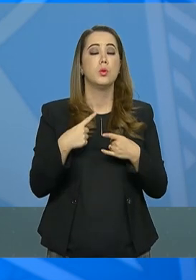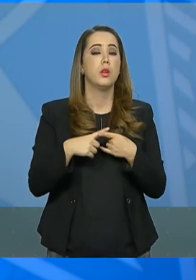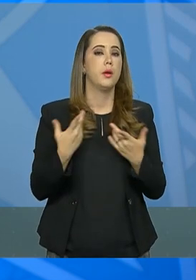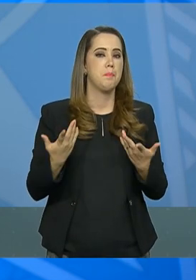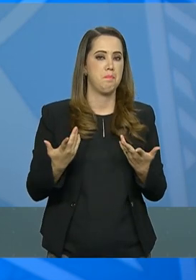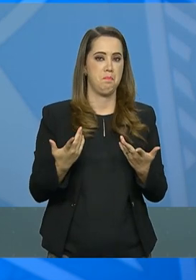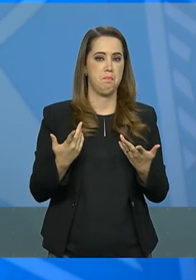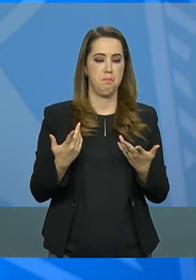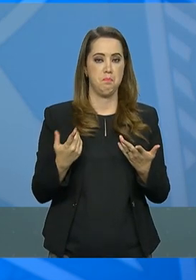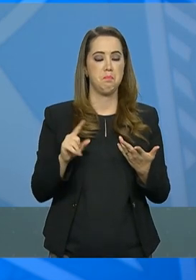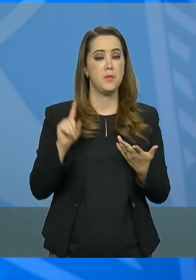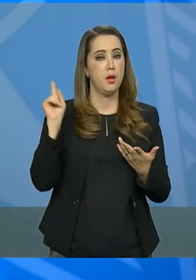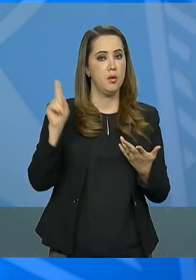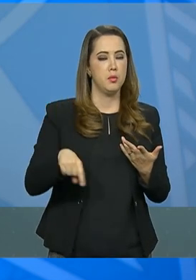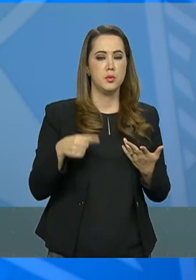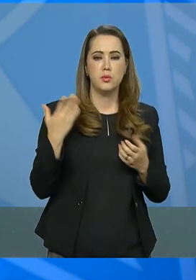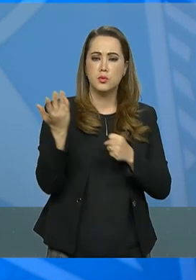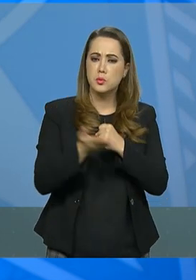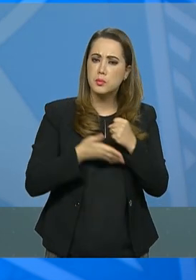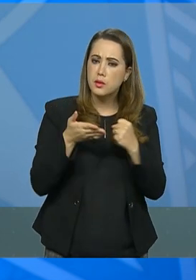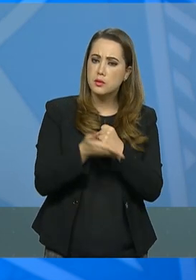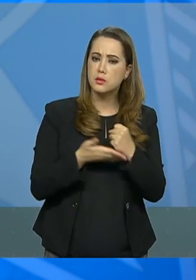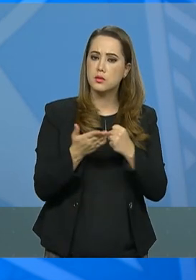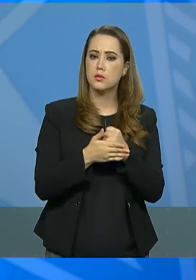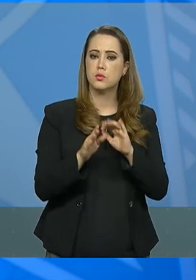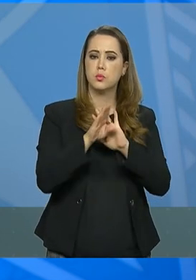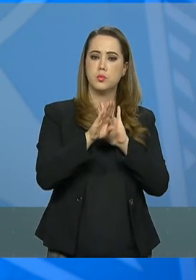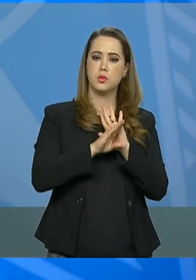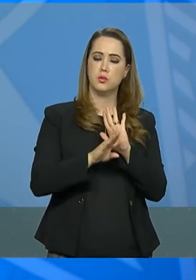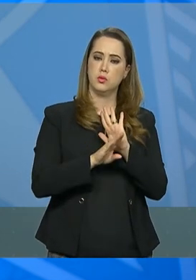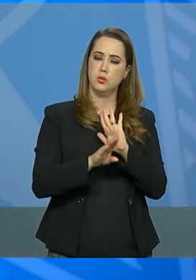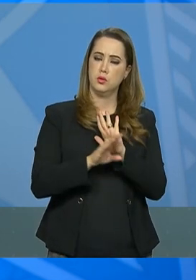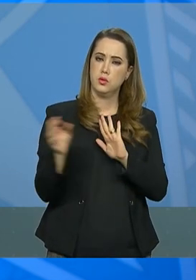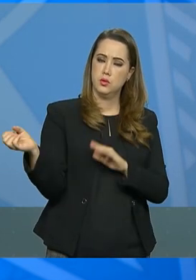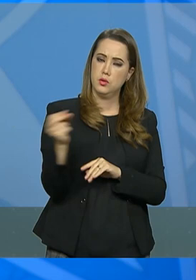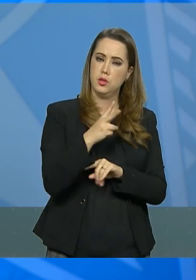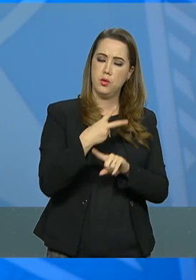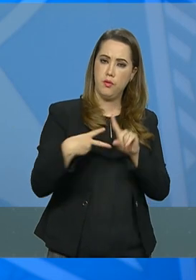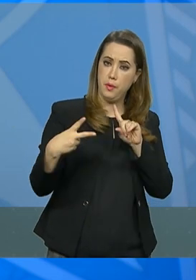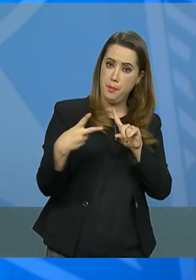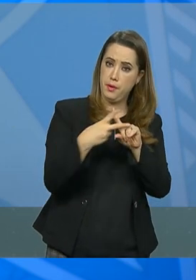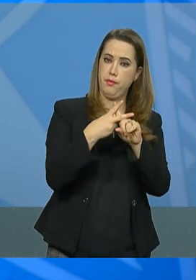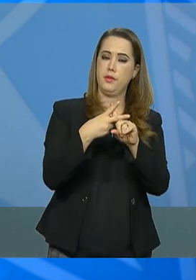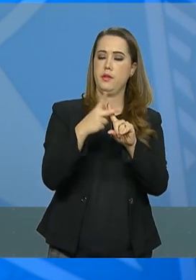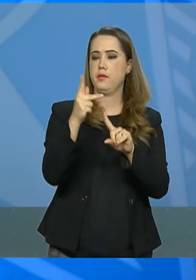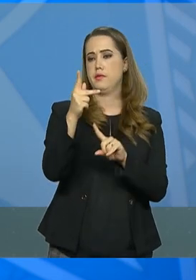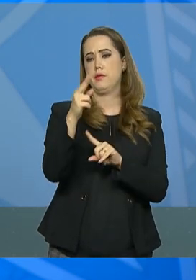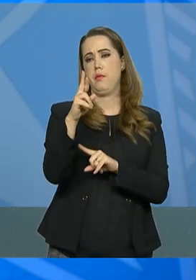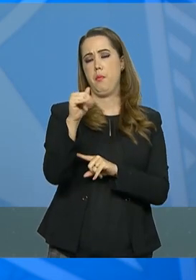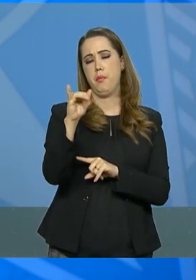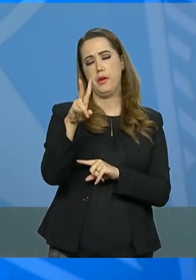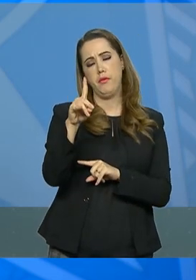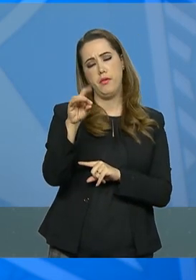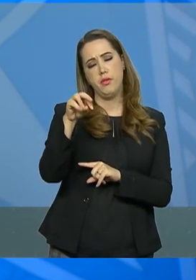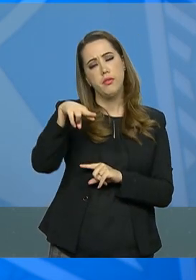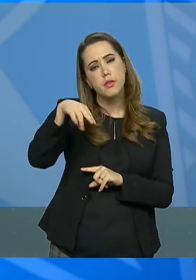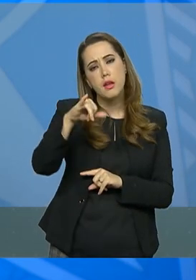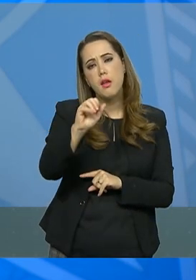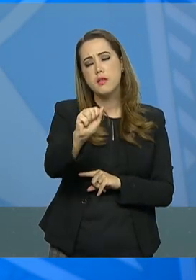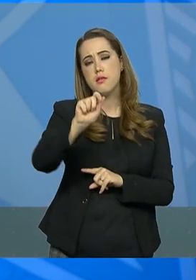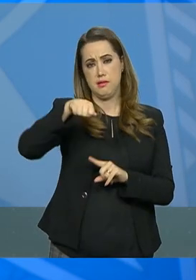pois é um dos alicerces do projeto da nova Previdência. Em linhas gerais,